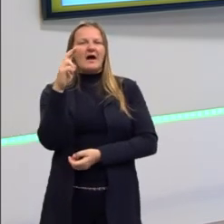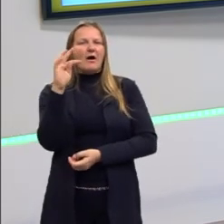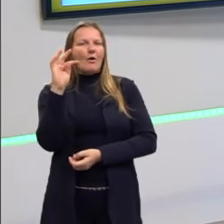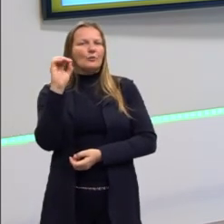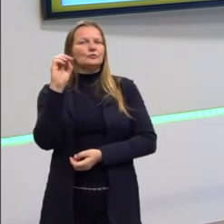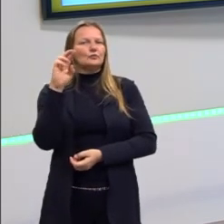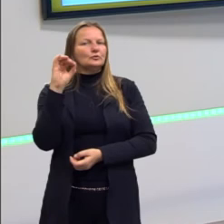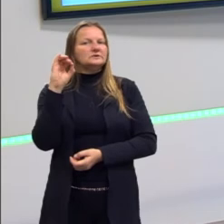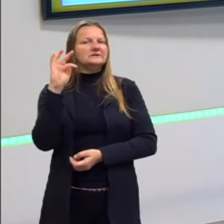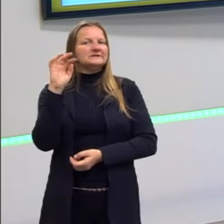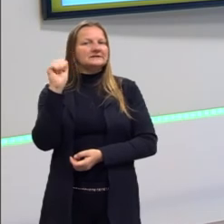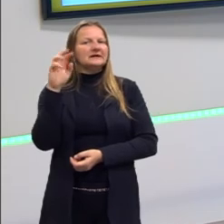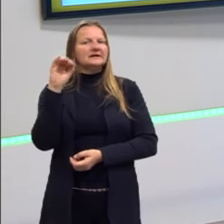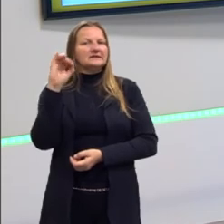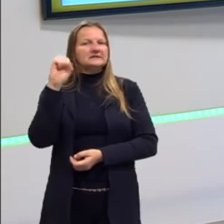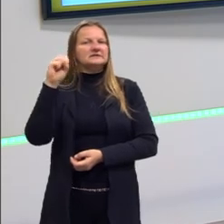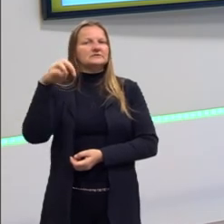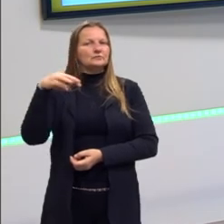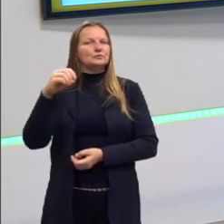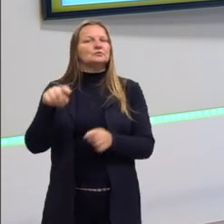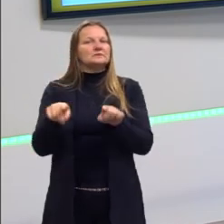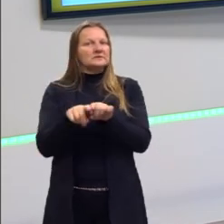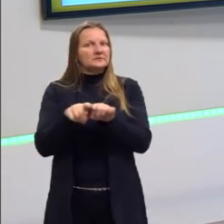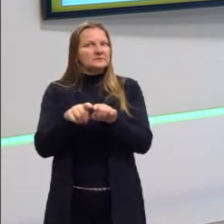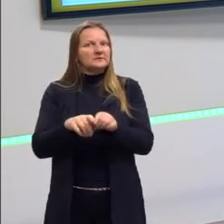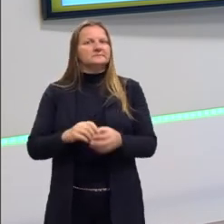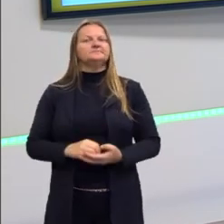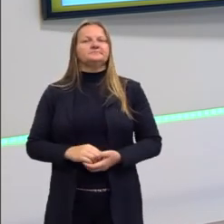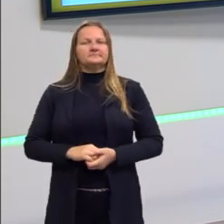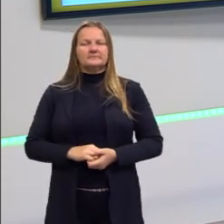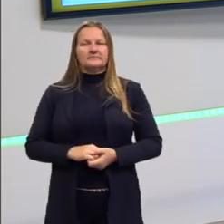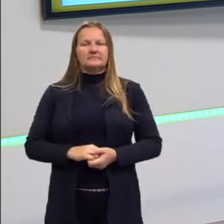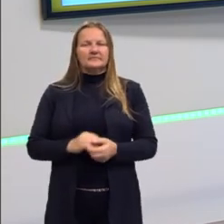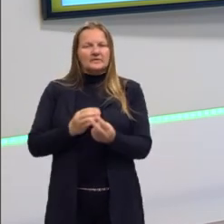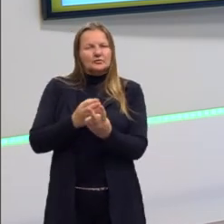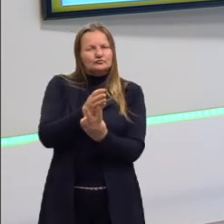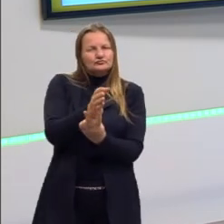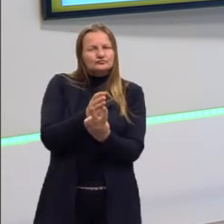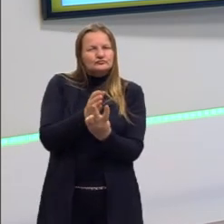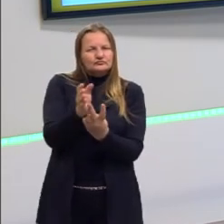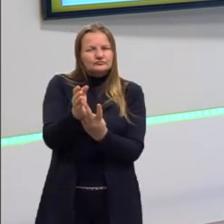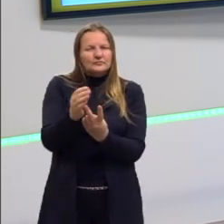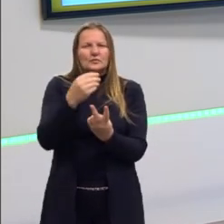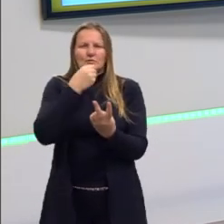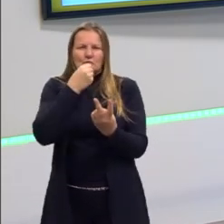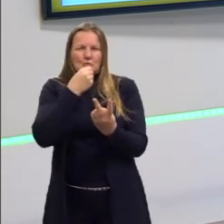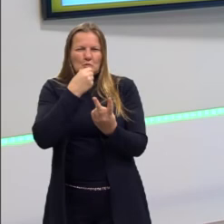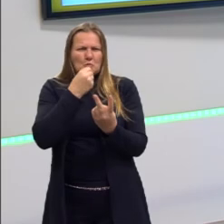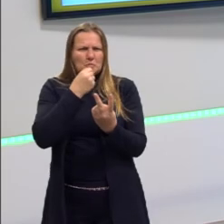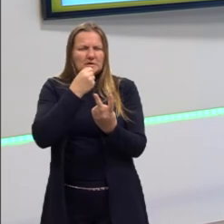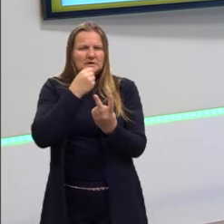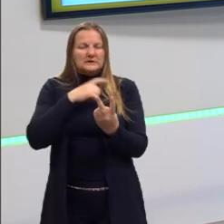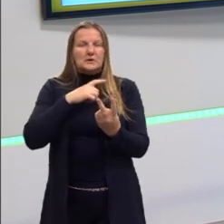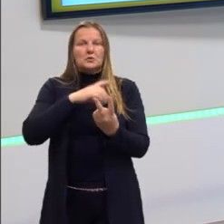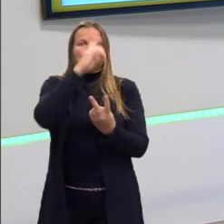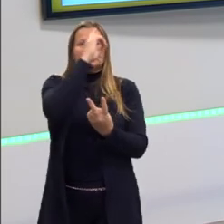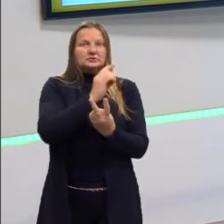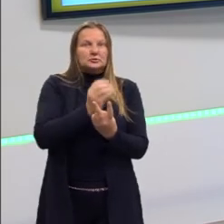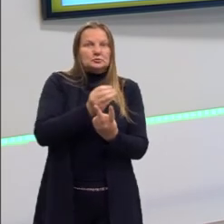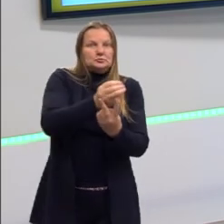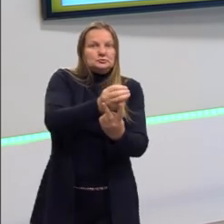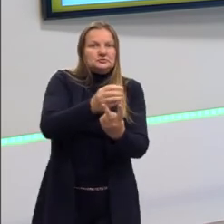Vargas é visto muitas vezes na nossa história, como uma figura dúbia. Como um cara que, ao mesmo tempo que deu direitos,